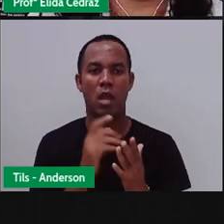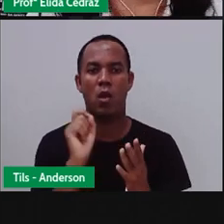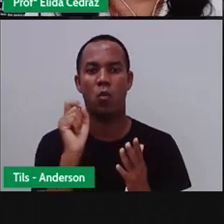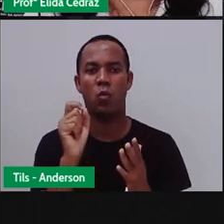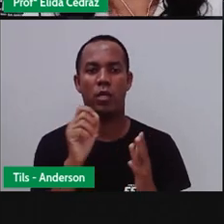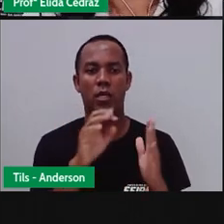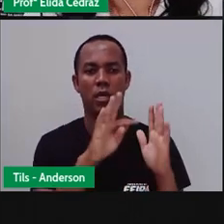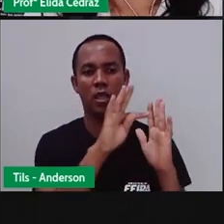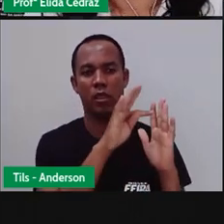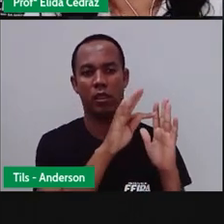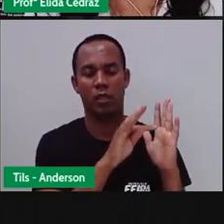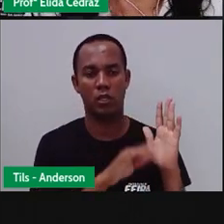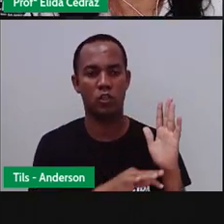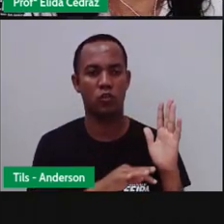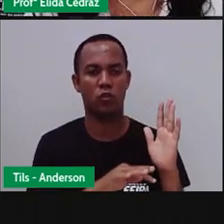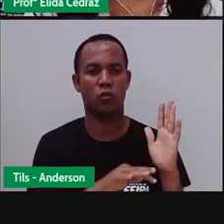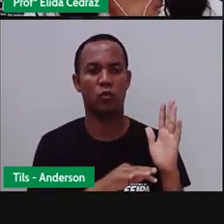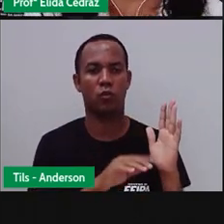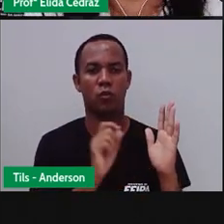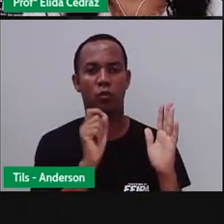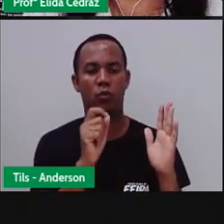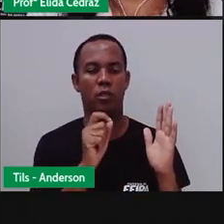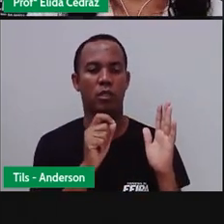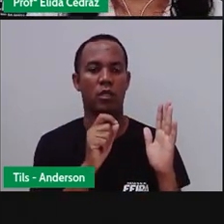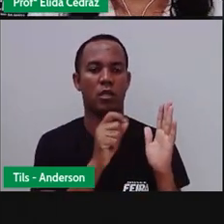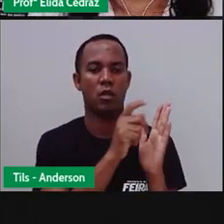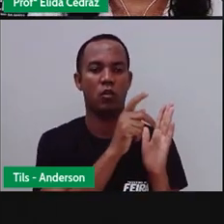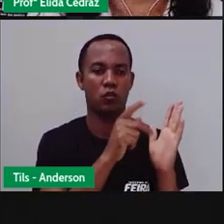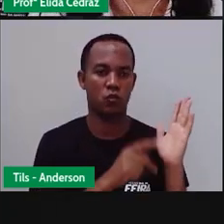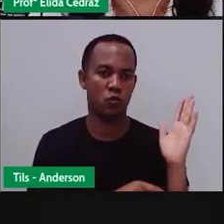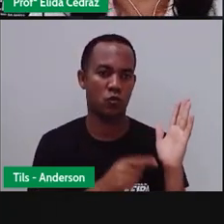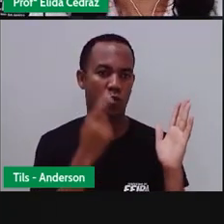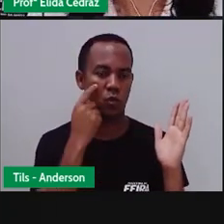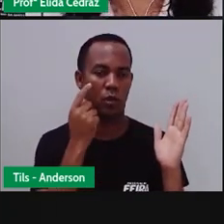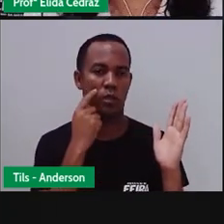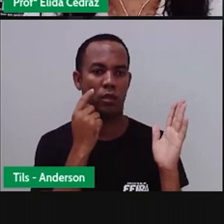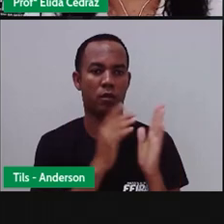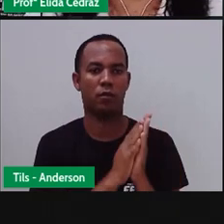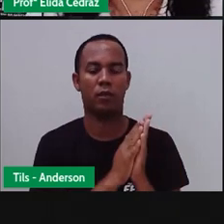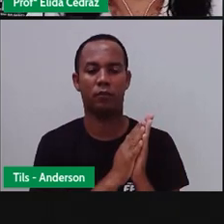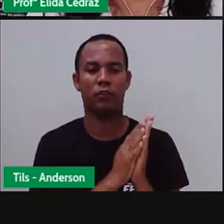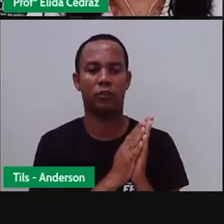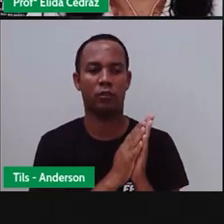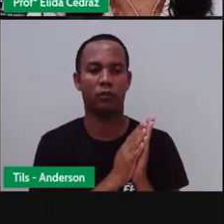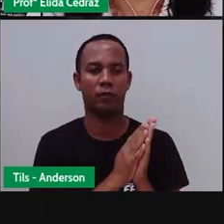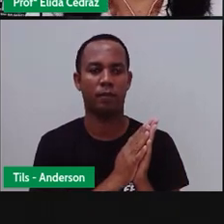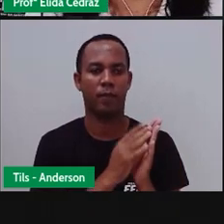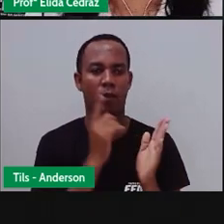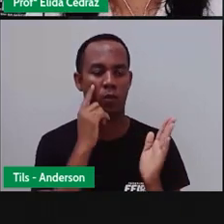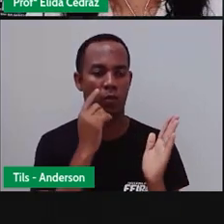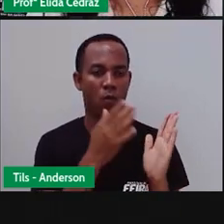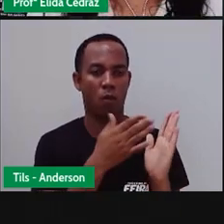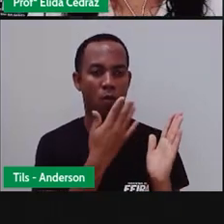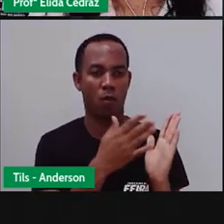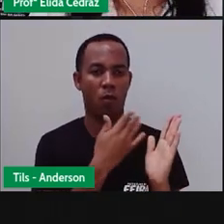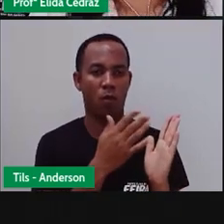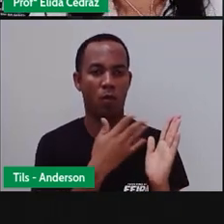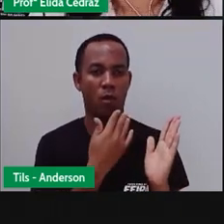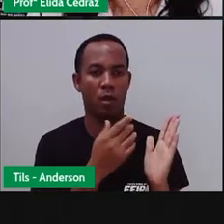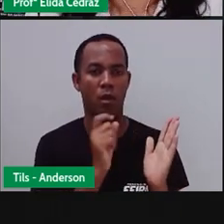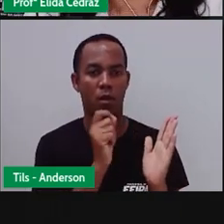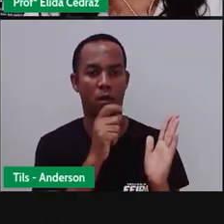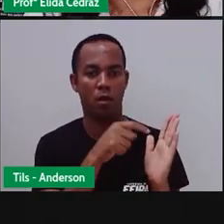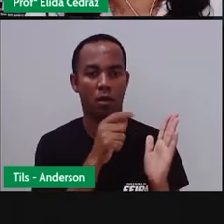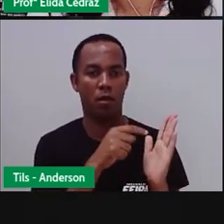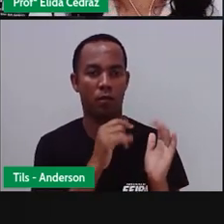textos jornalísticos. E eles são muito interessantes. São os textos que acessamos por meios de